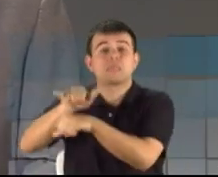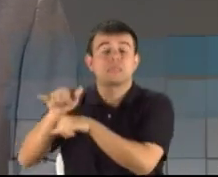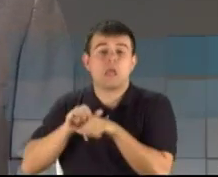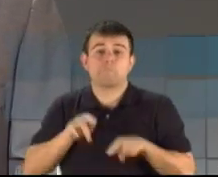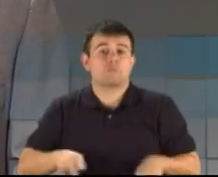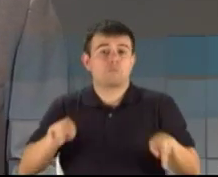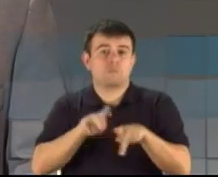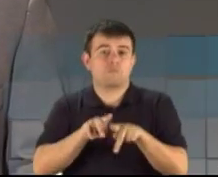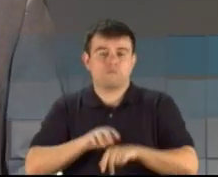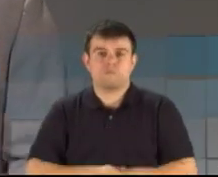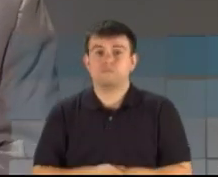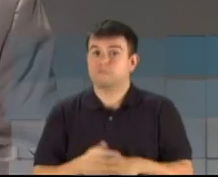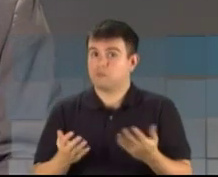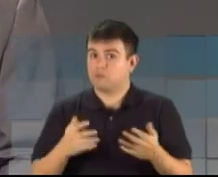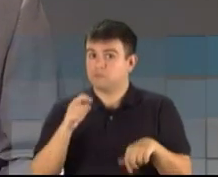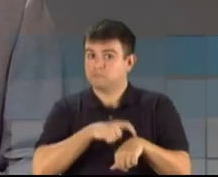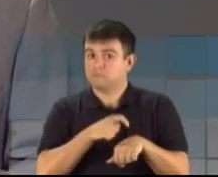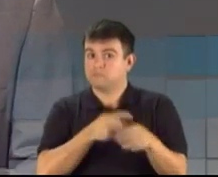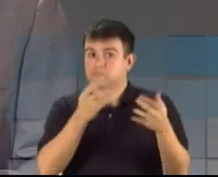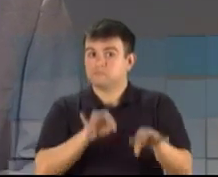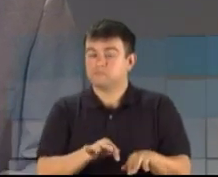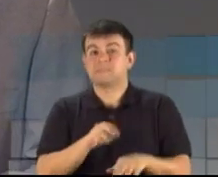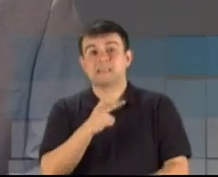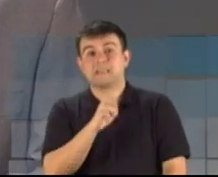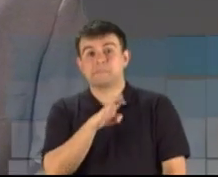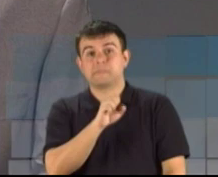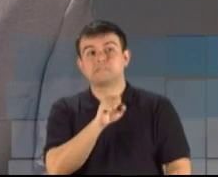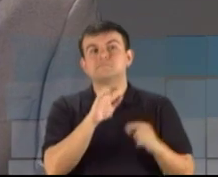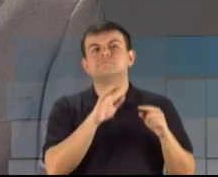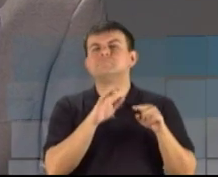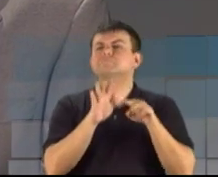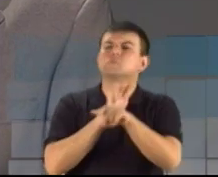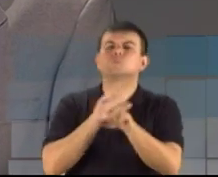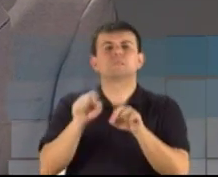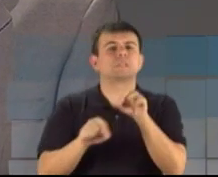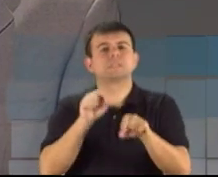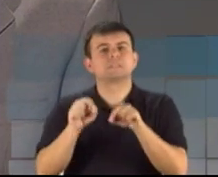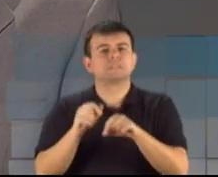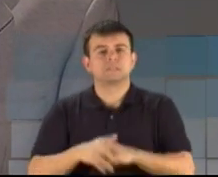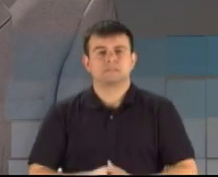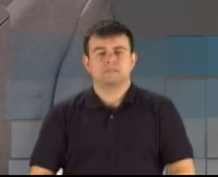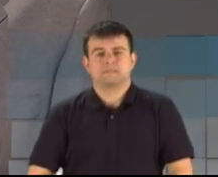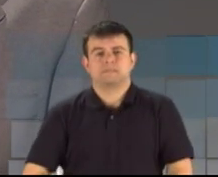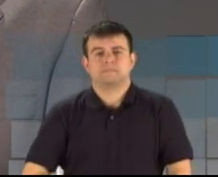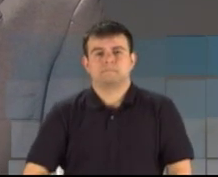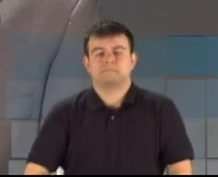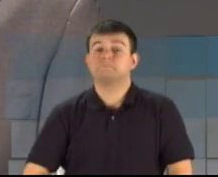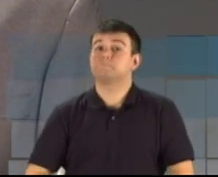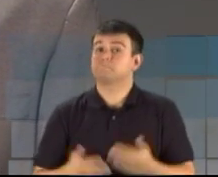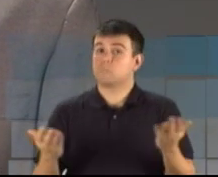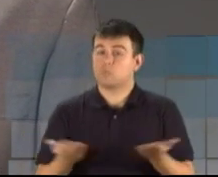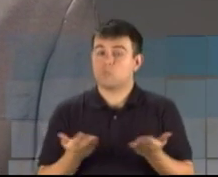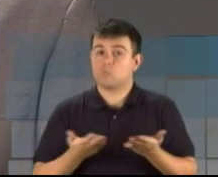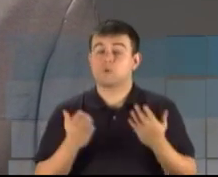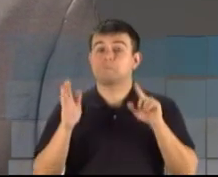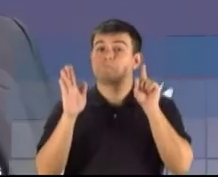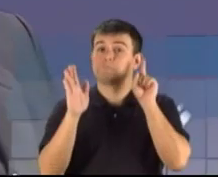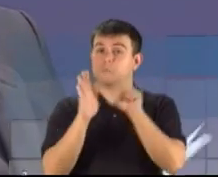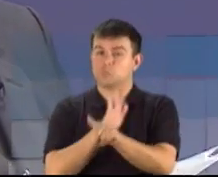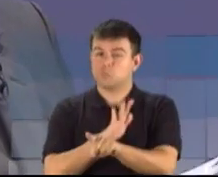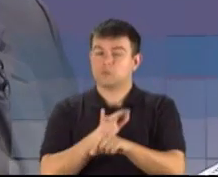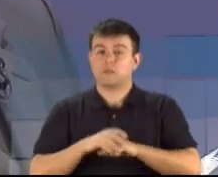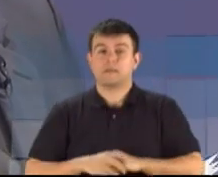O candidato, agora o candidato Hermes Souza, quem o senhor escolhe para responder a sua pergunta? Eu vou perguntar